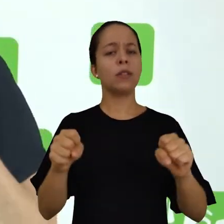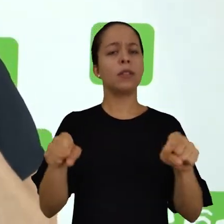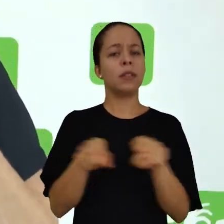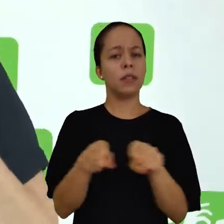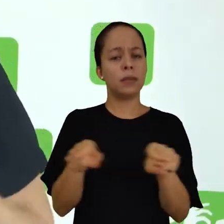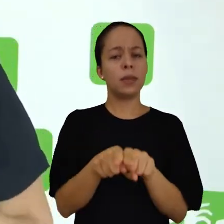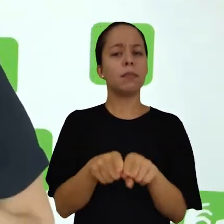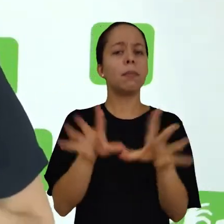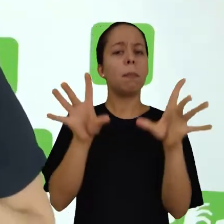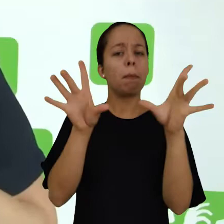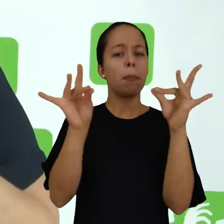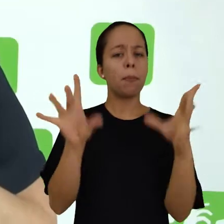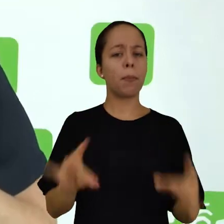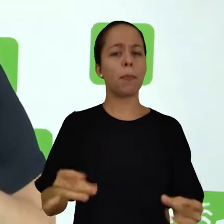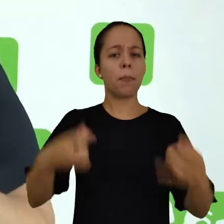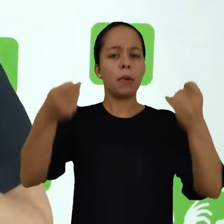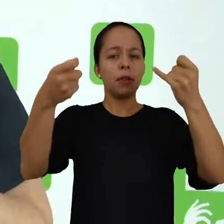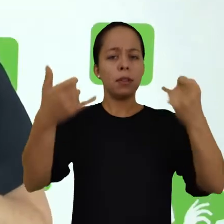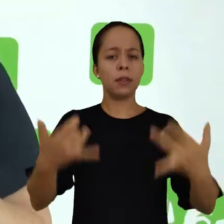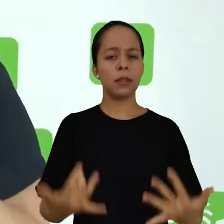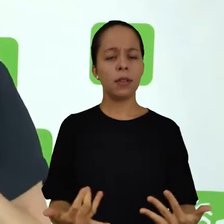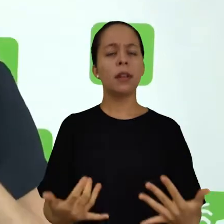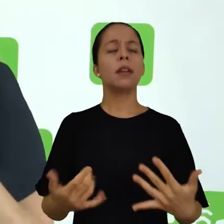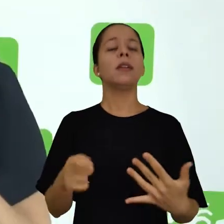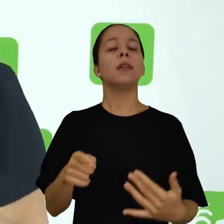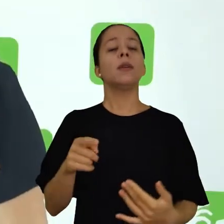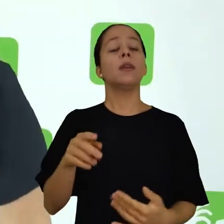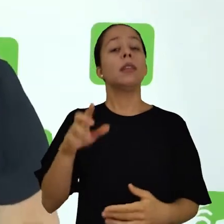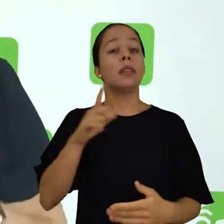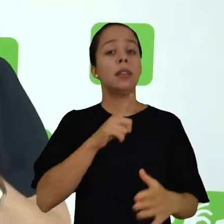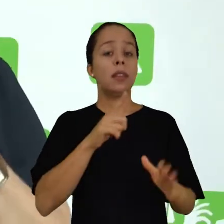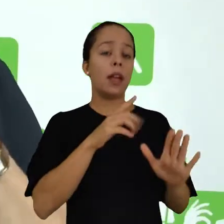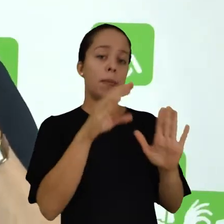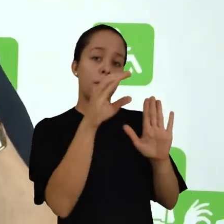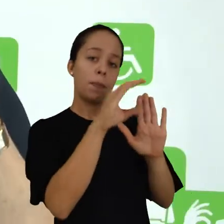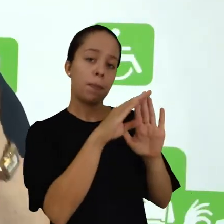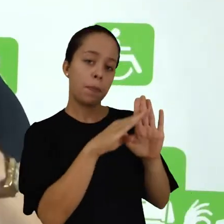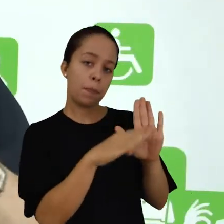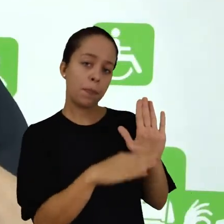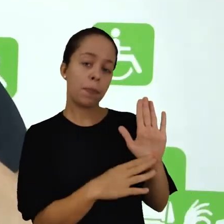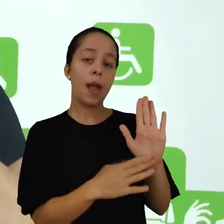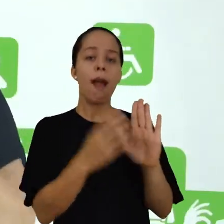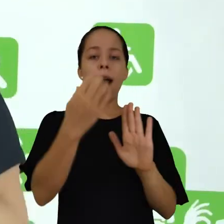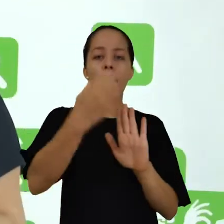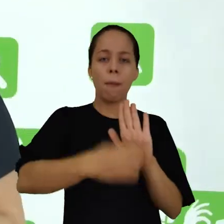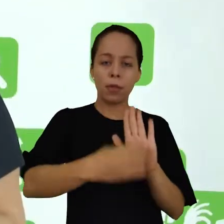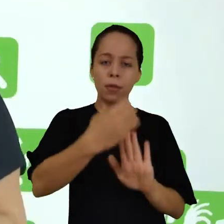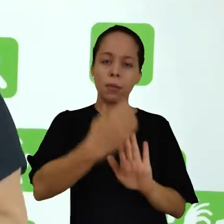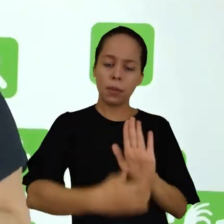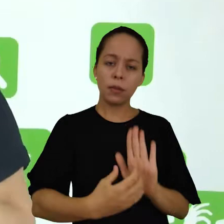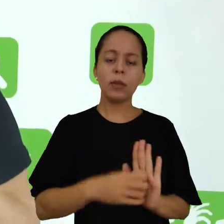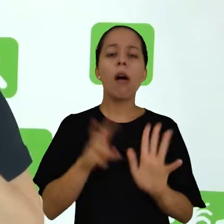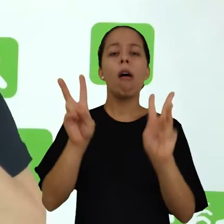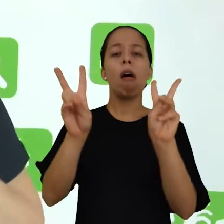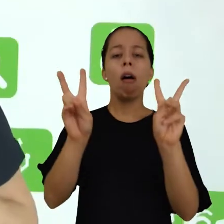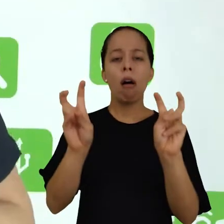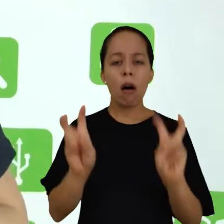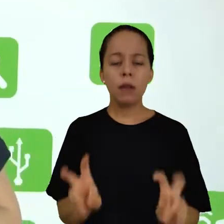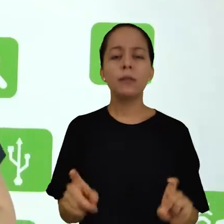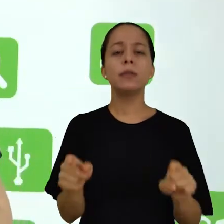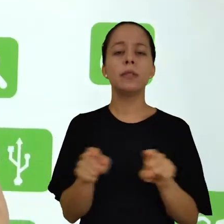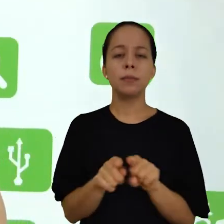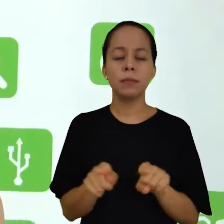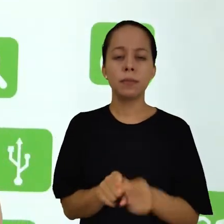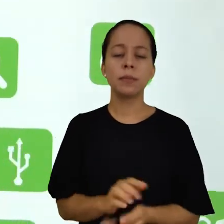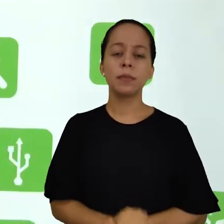da estrutura da obra mostrando a divisão em capítulos, em assuntos dos capítulos. É importante,